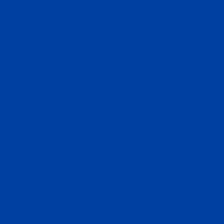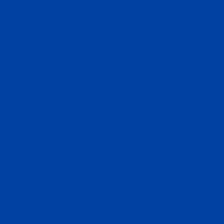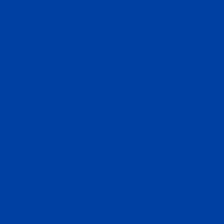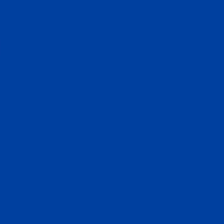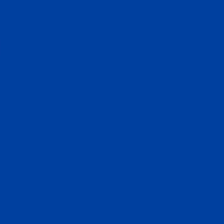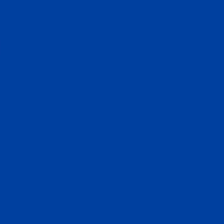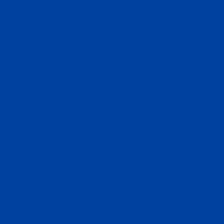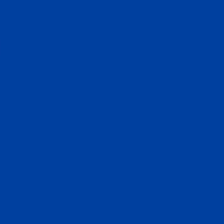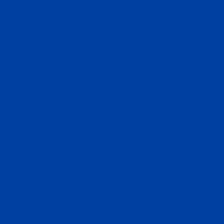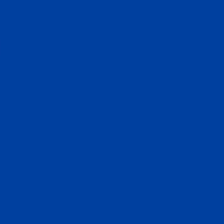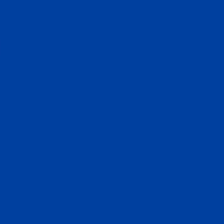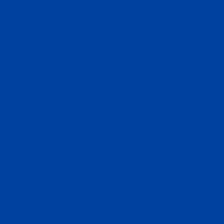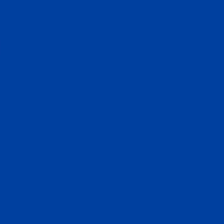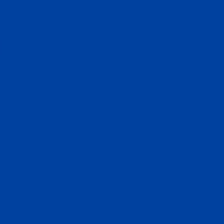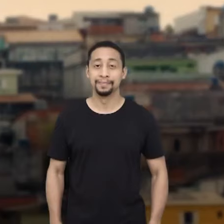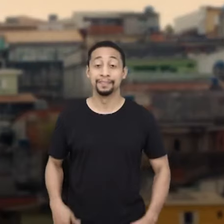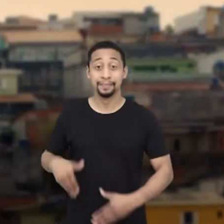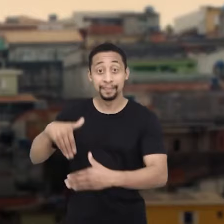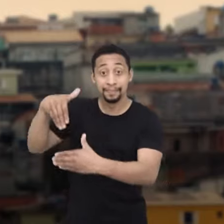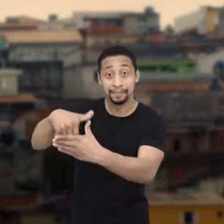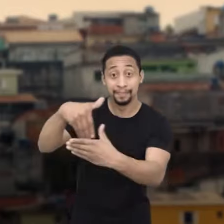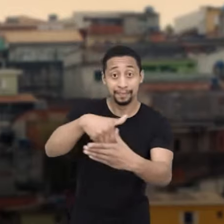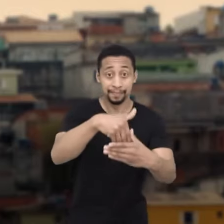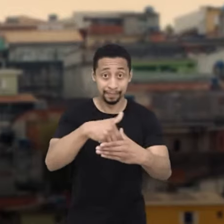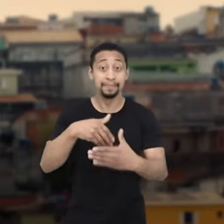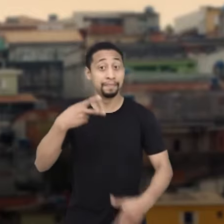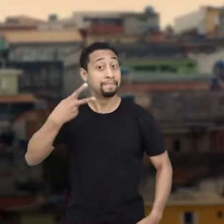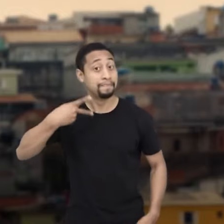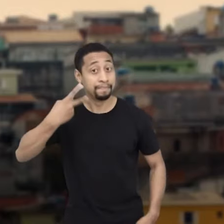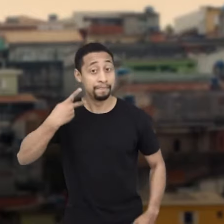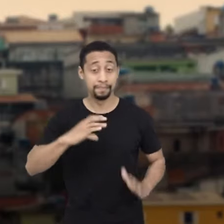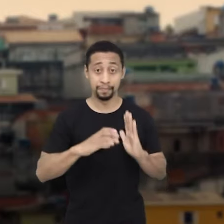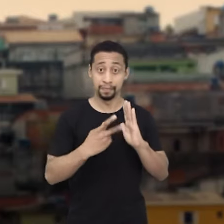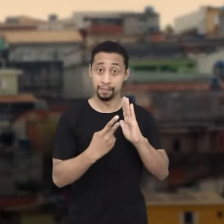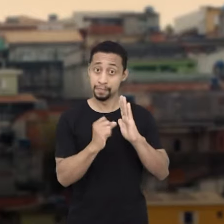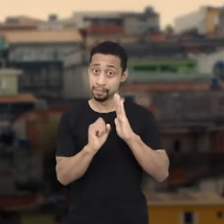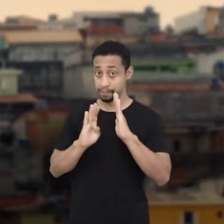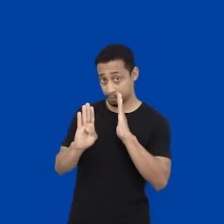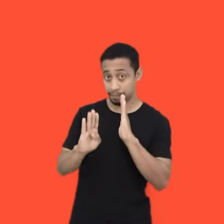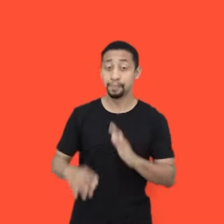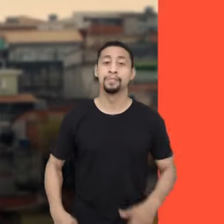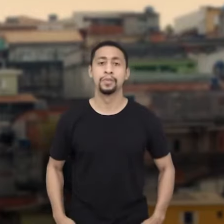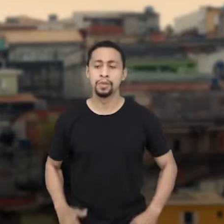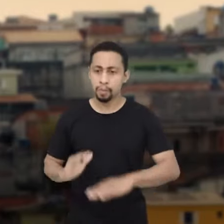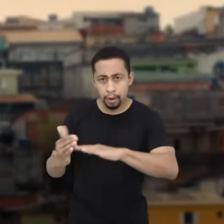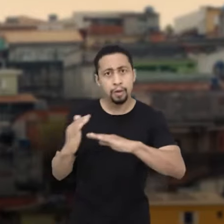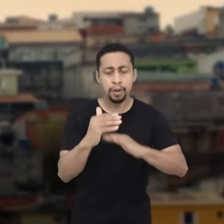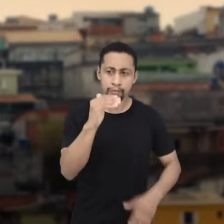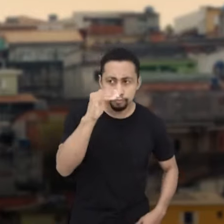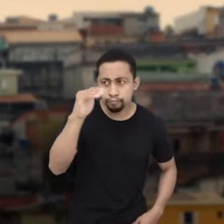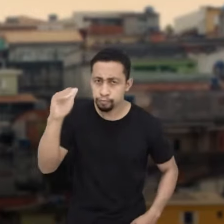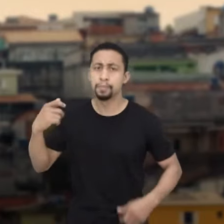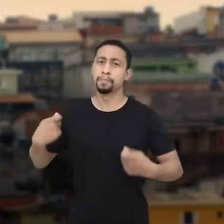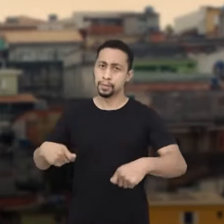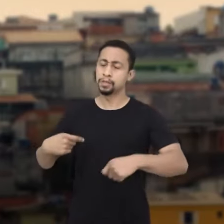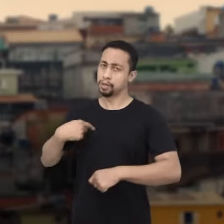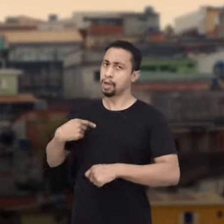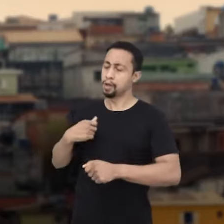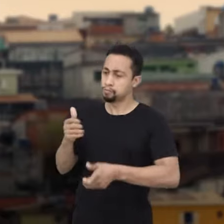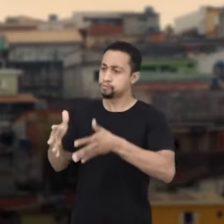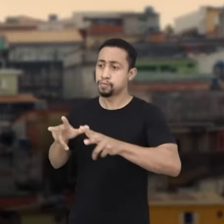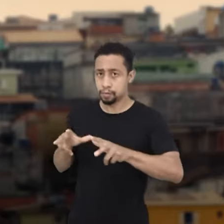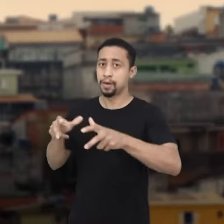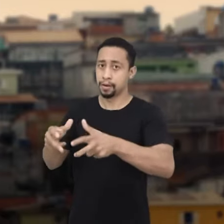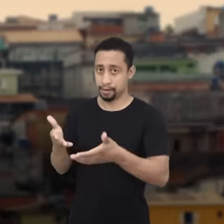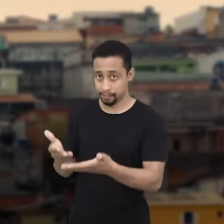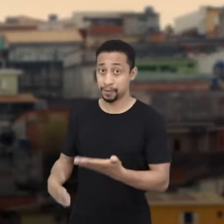40. Tabata! Vote nos candidatos a vereador do PSB. Bairros têm que ser ouvidos. Serei a sua